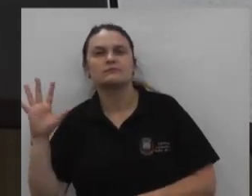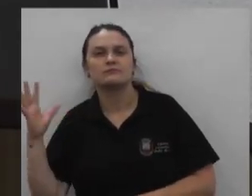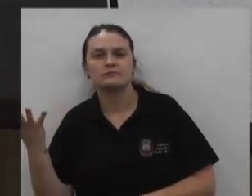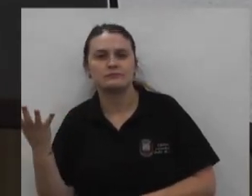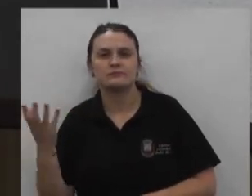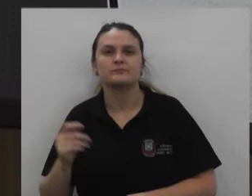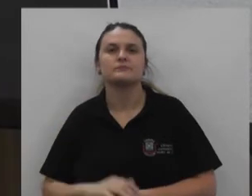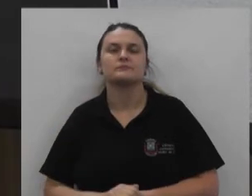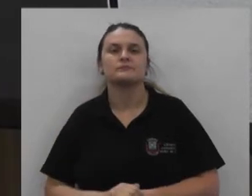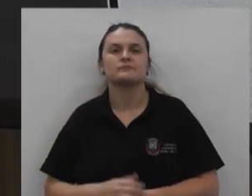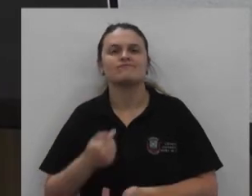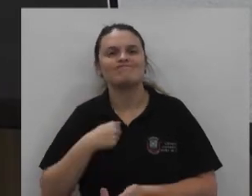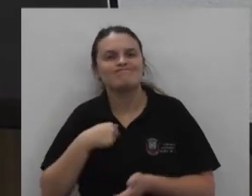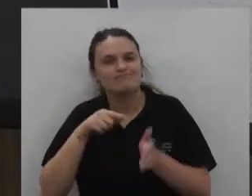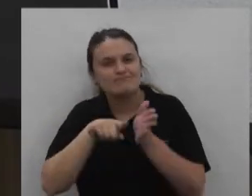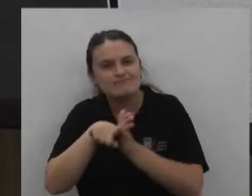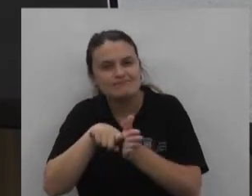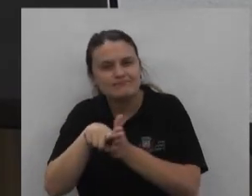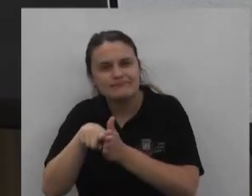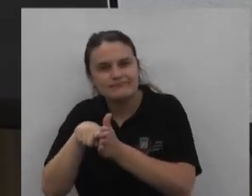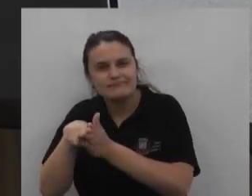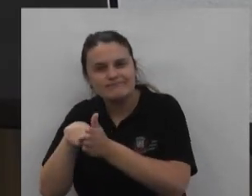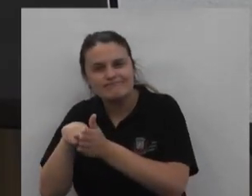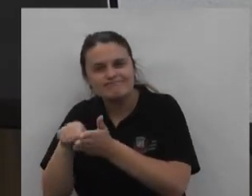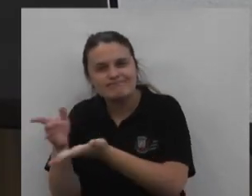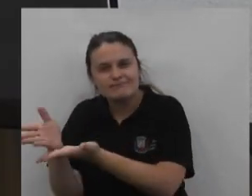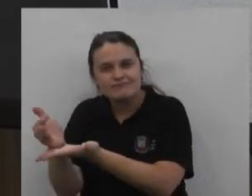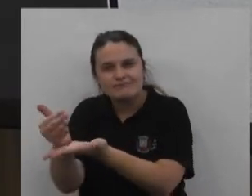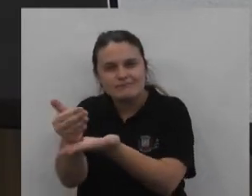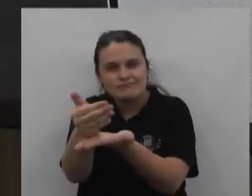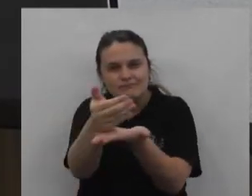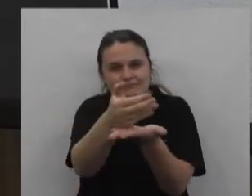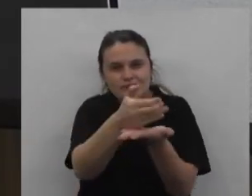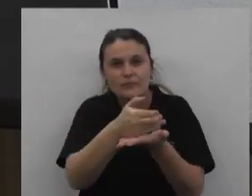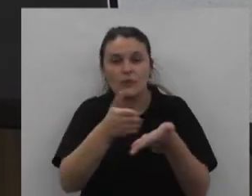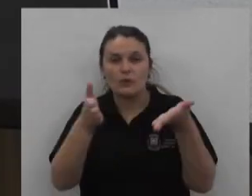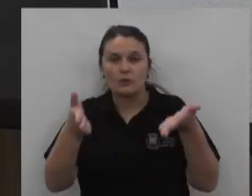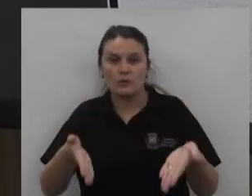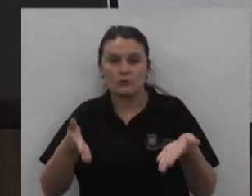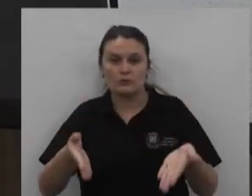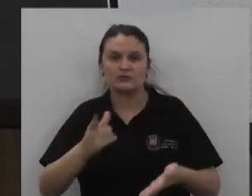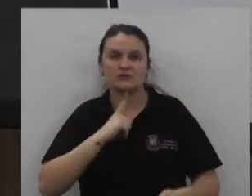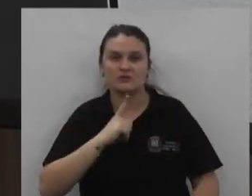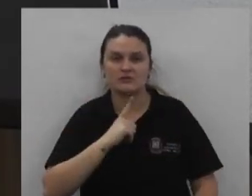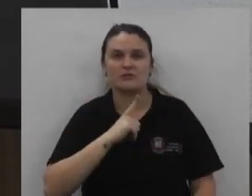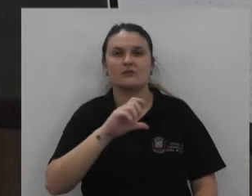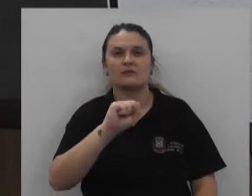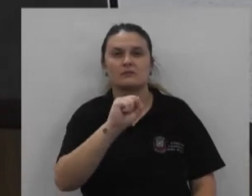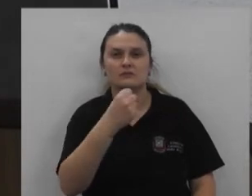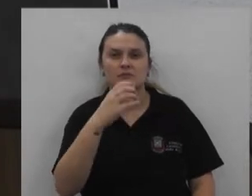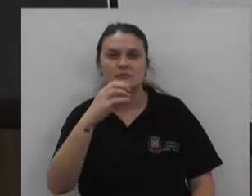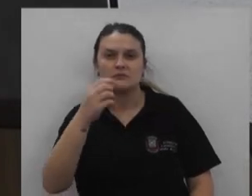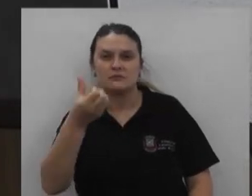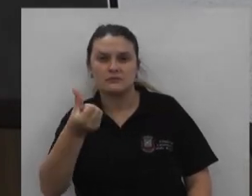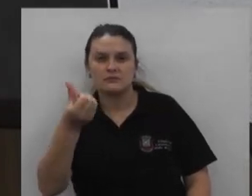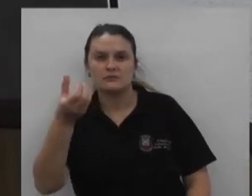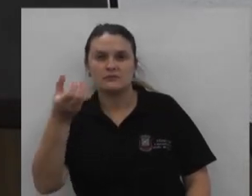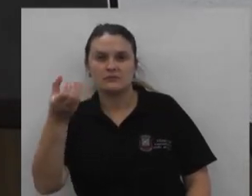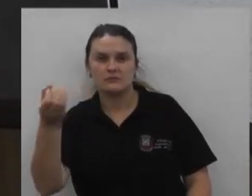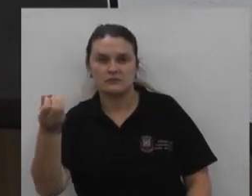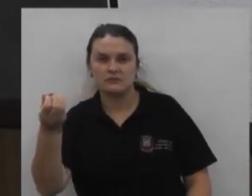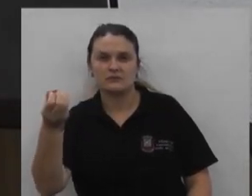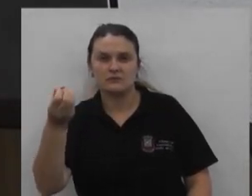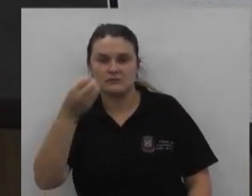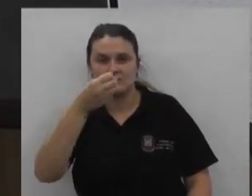Eu fiz Um levantamento E descobri Que hoje Nós temos Oitocentos E sessenta